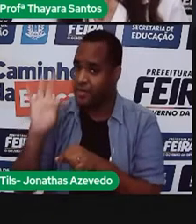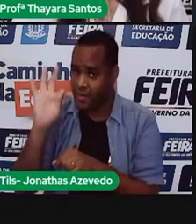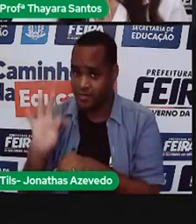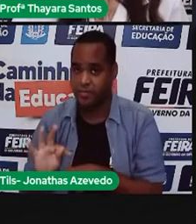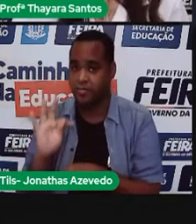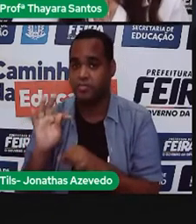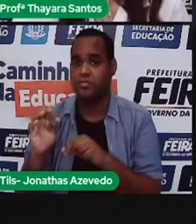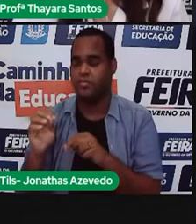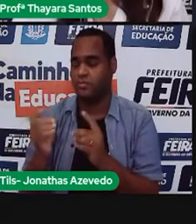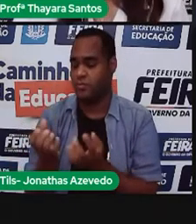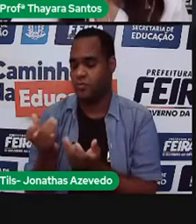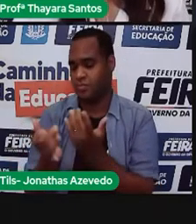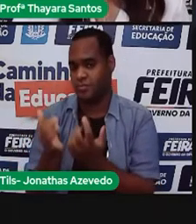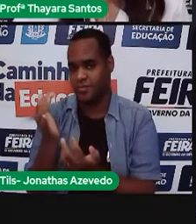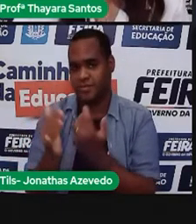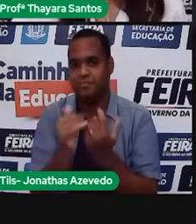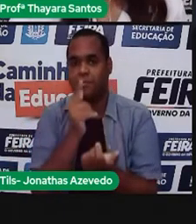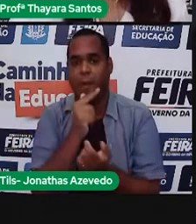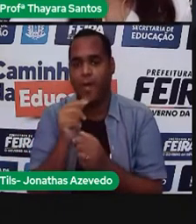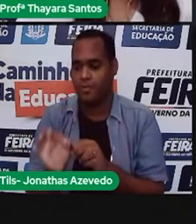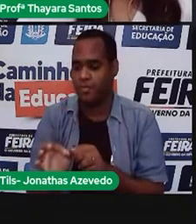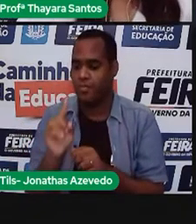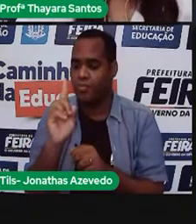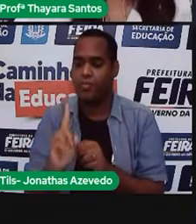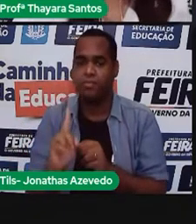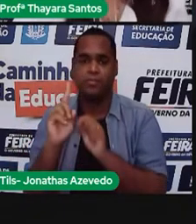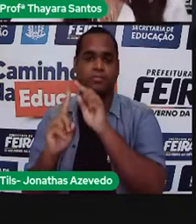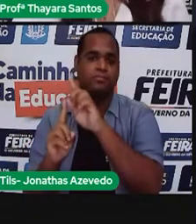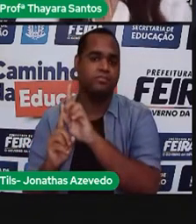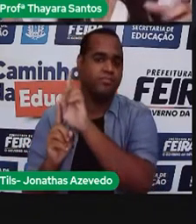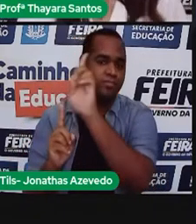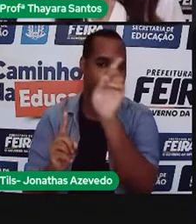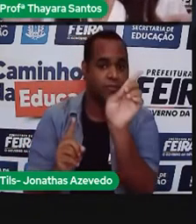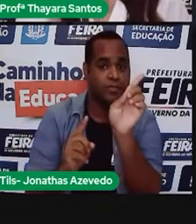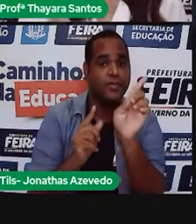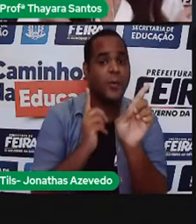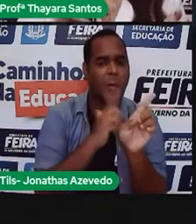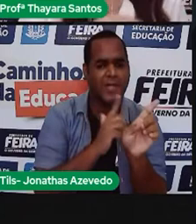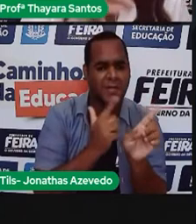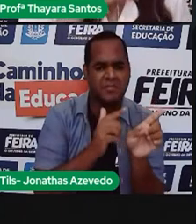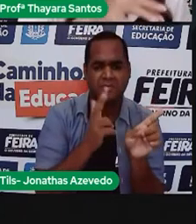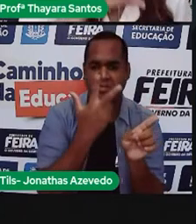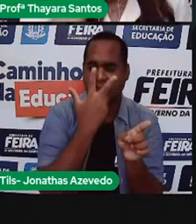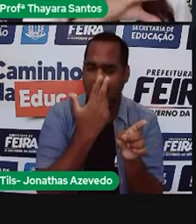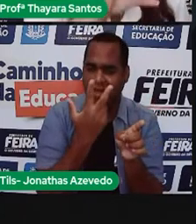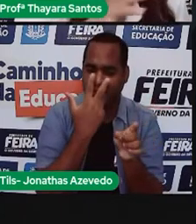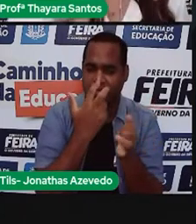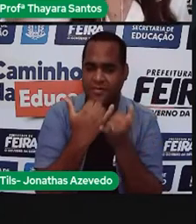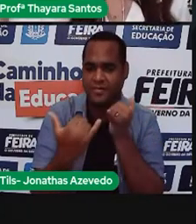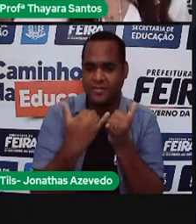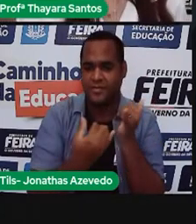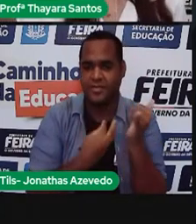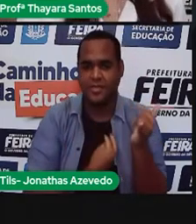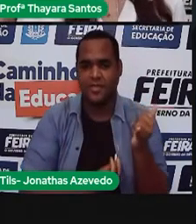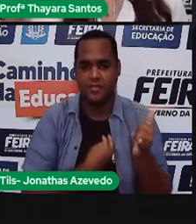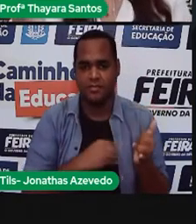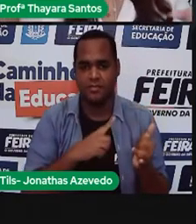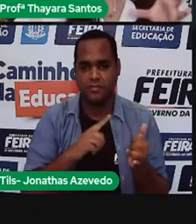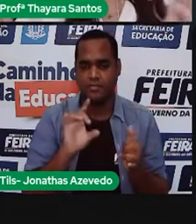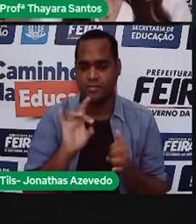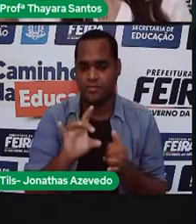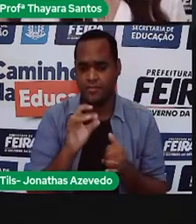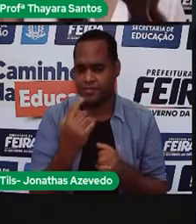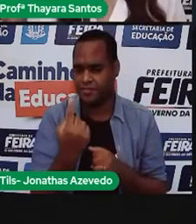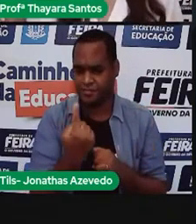está fazendo com que gere um movimento aqui em cima, que é a energia mecânica. Viram que não existe esses tipos de energia isoladas?